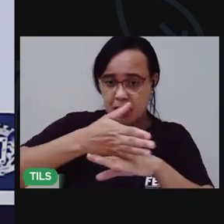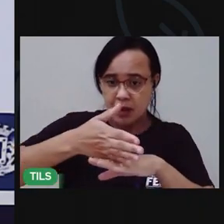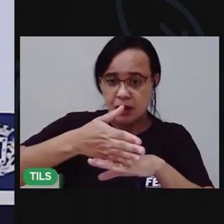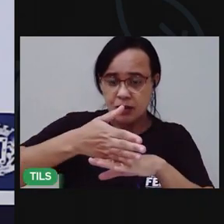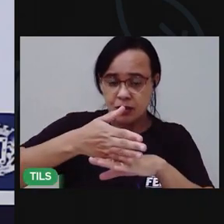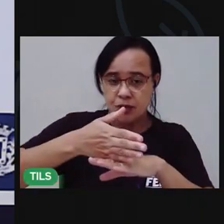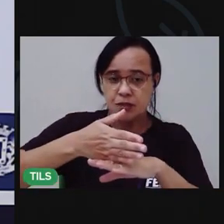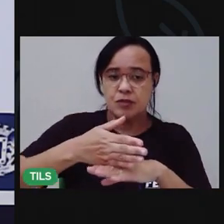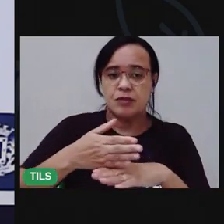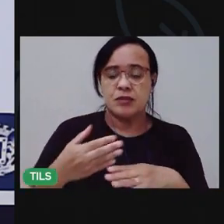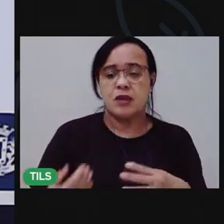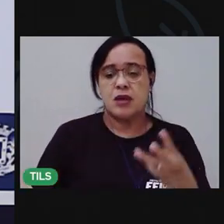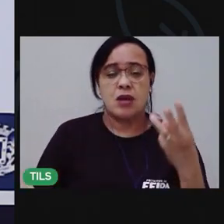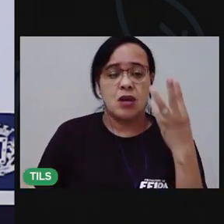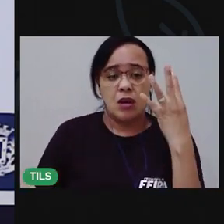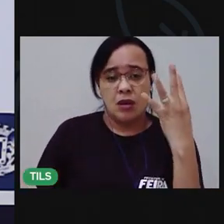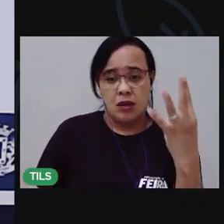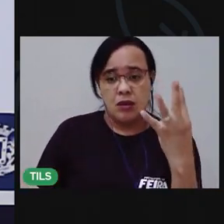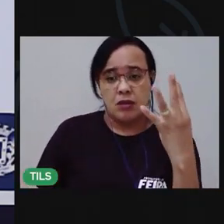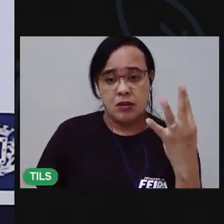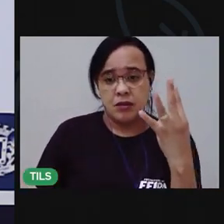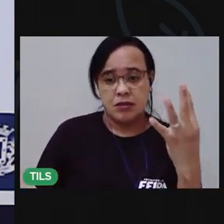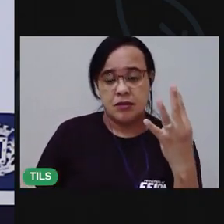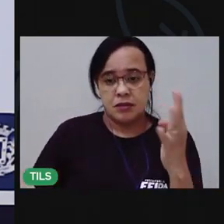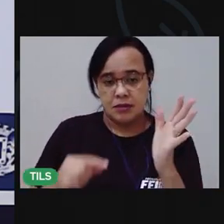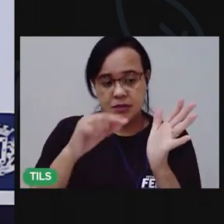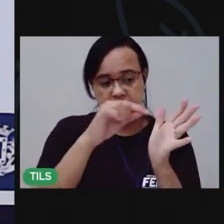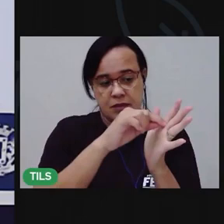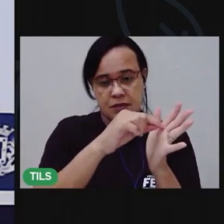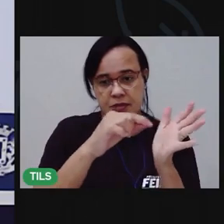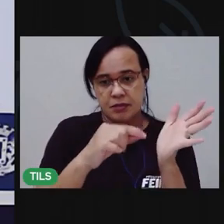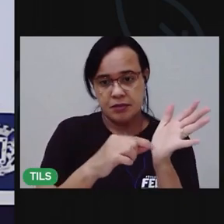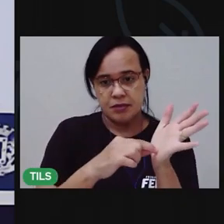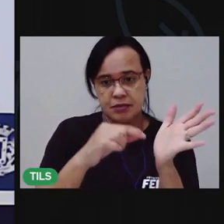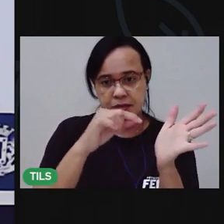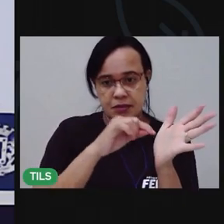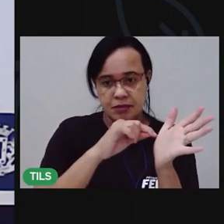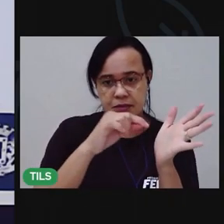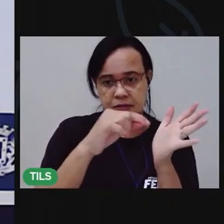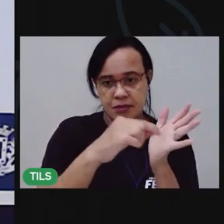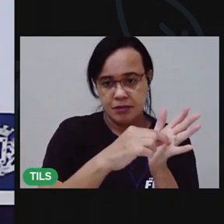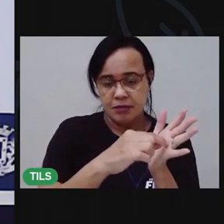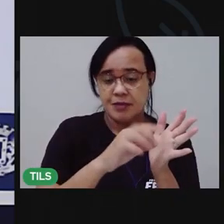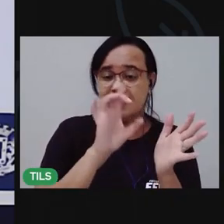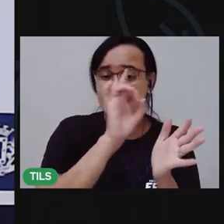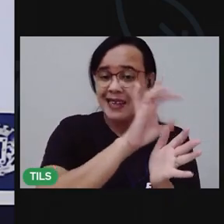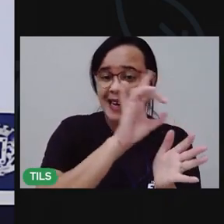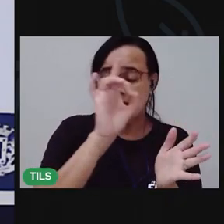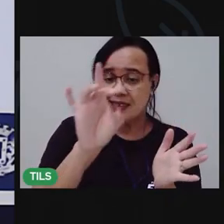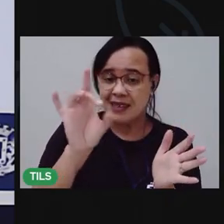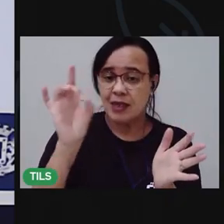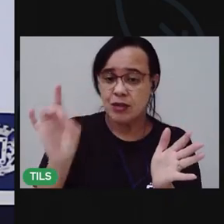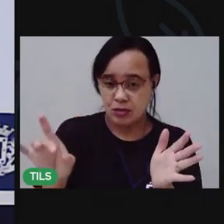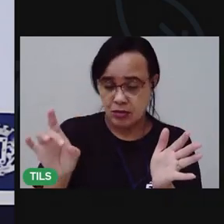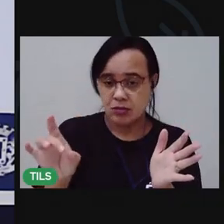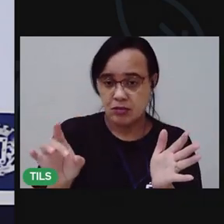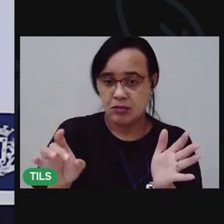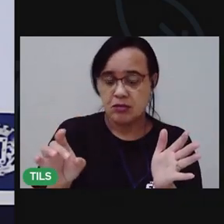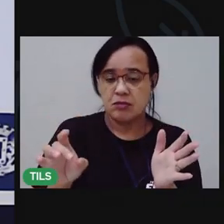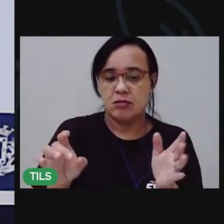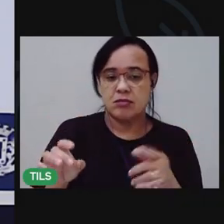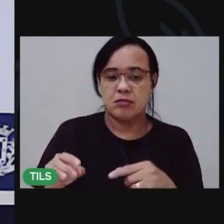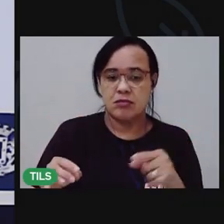Totalizando quatro furos, tá bom? Quatro furos. Dois de um lado direito,